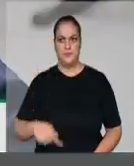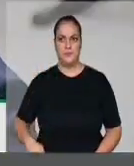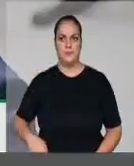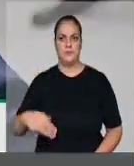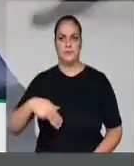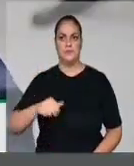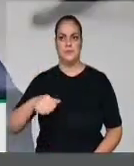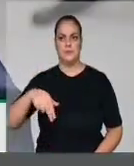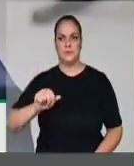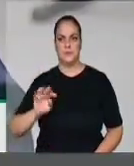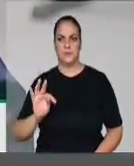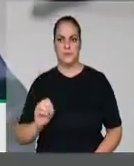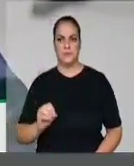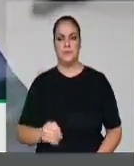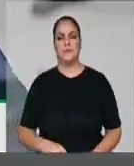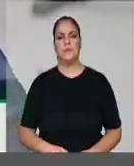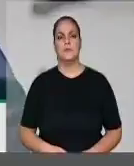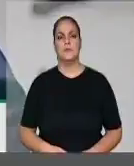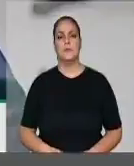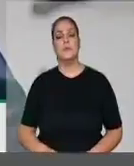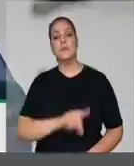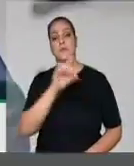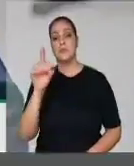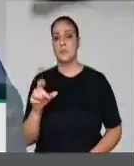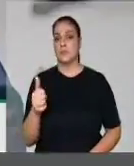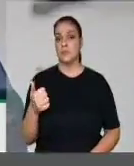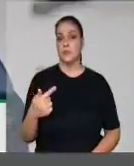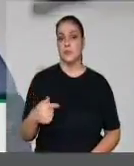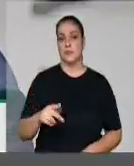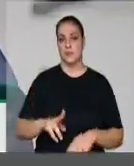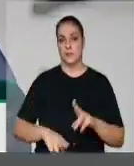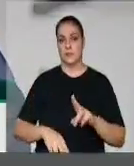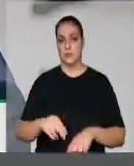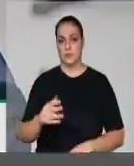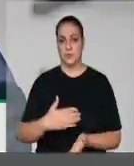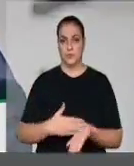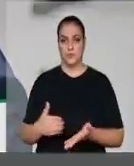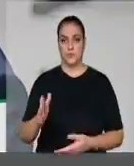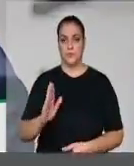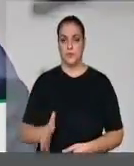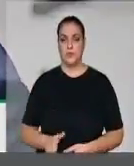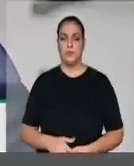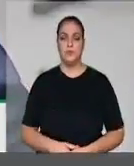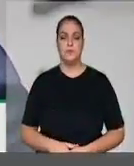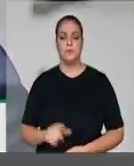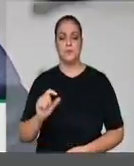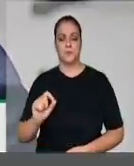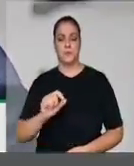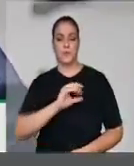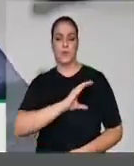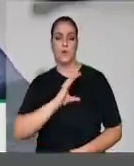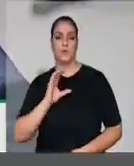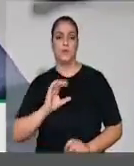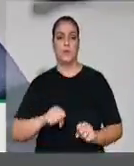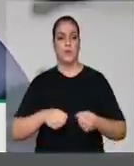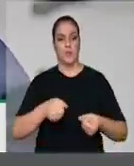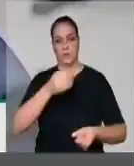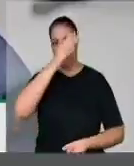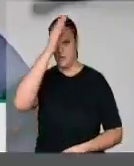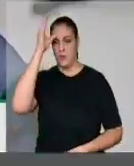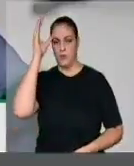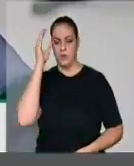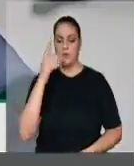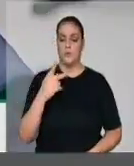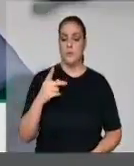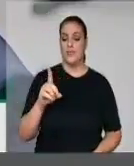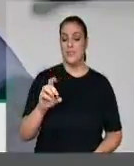registro. Nós estamos, desde o dia 17 de junho, aprovado na Comissão de Defesa do Consumidor um